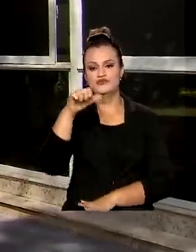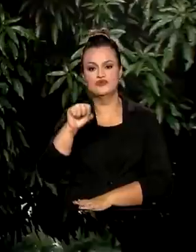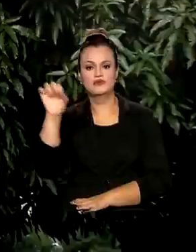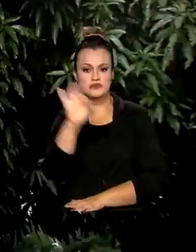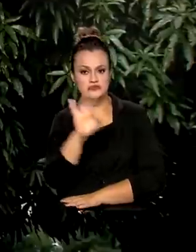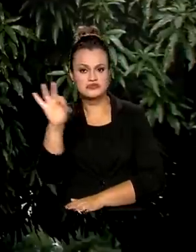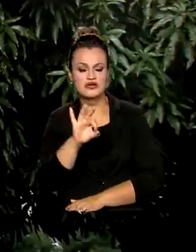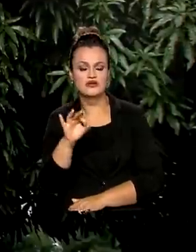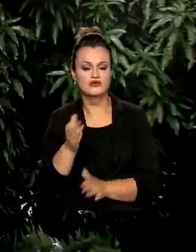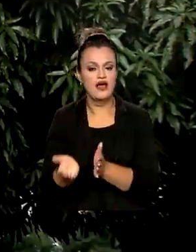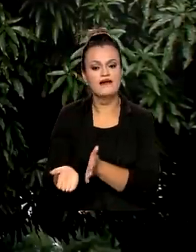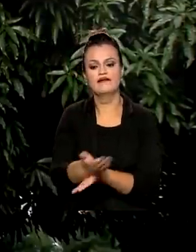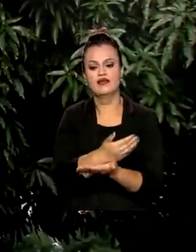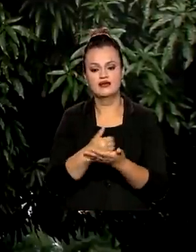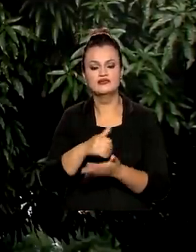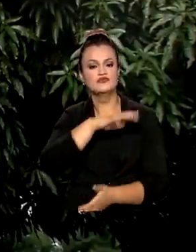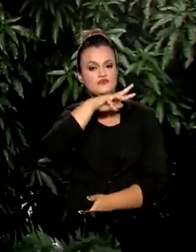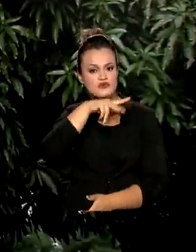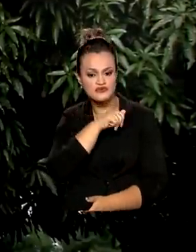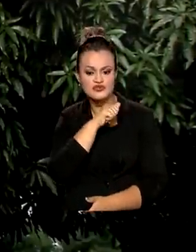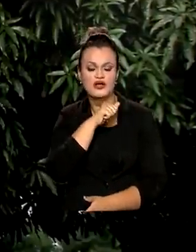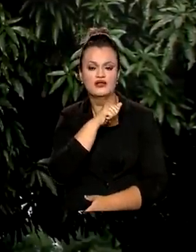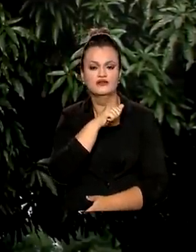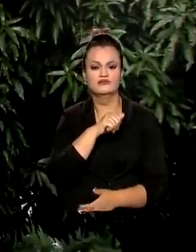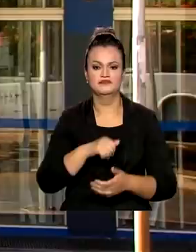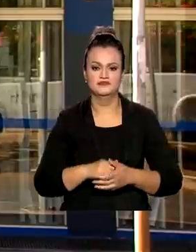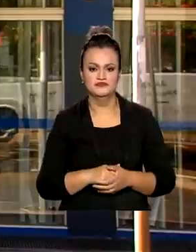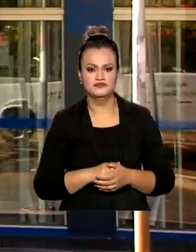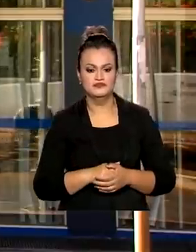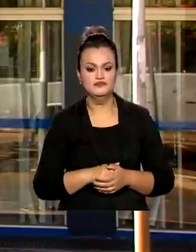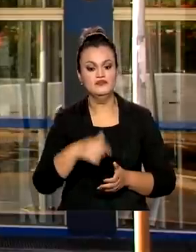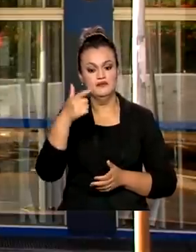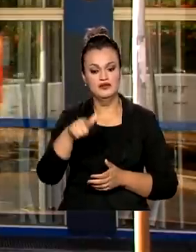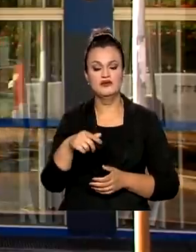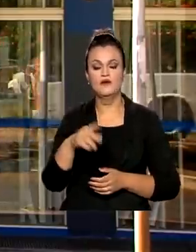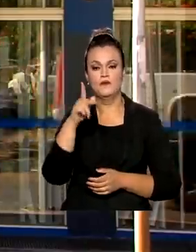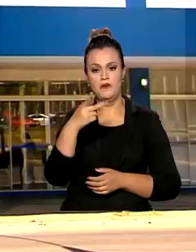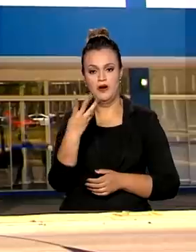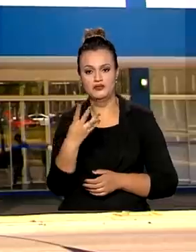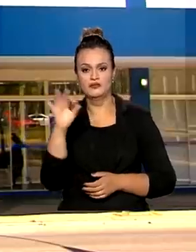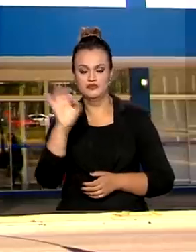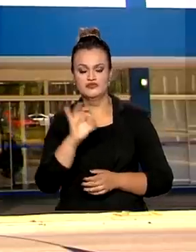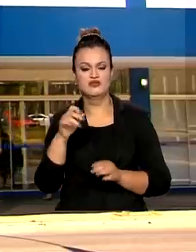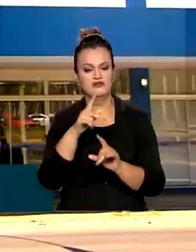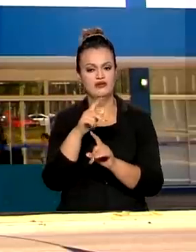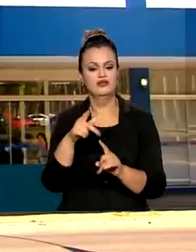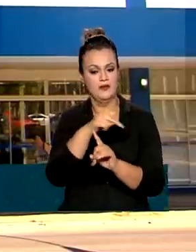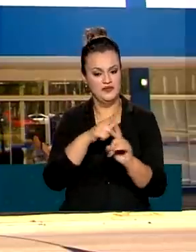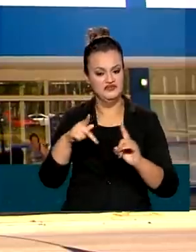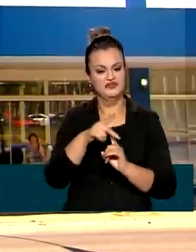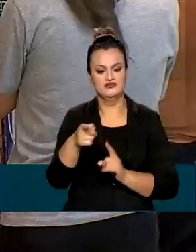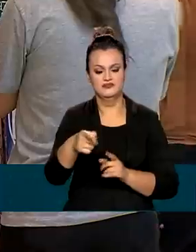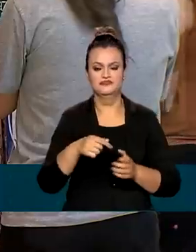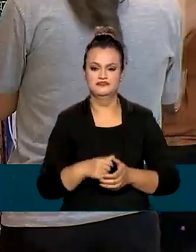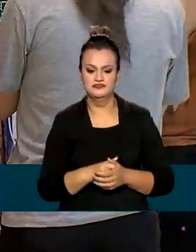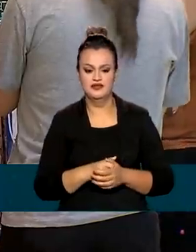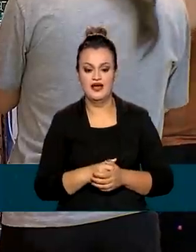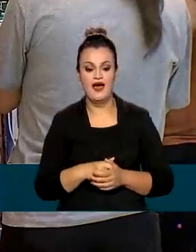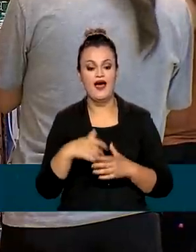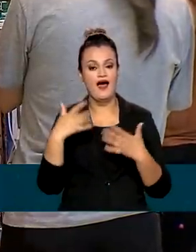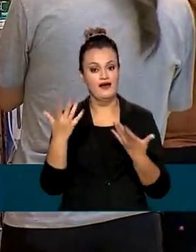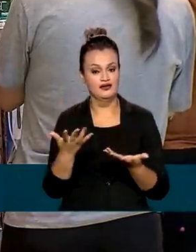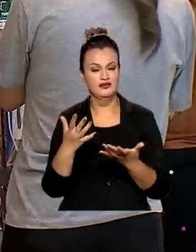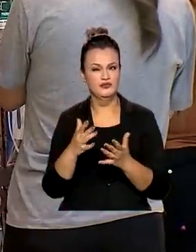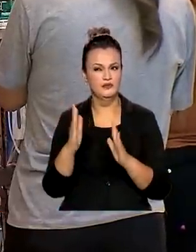% na arrecadação do imposto de renda retido na fonte e de 4% na Receita Previdenciária. Com isso,